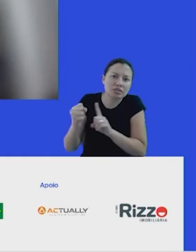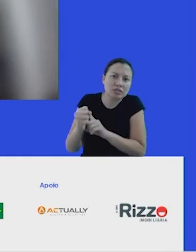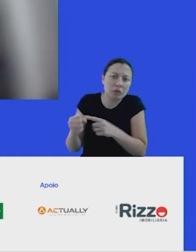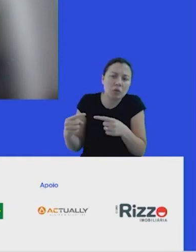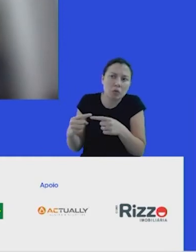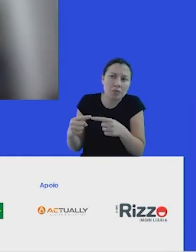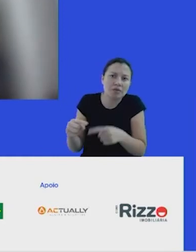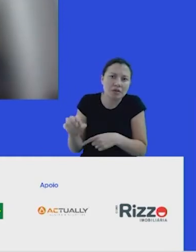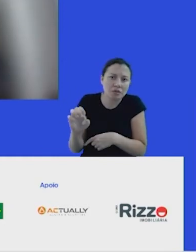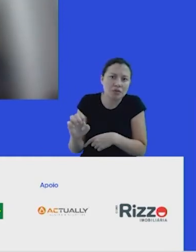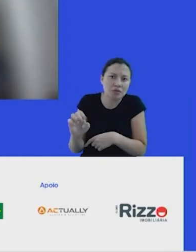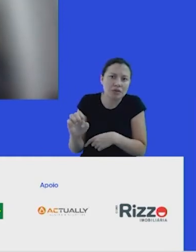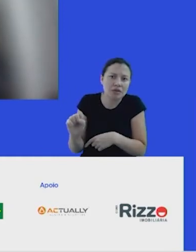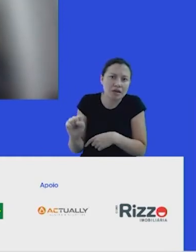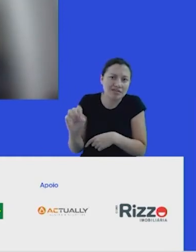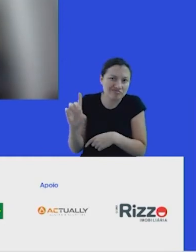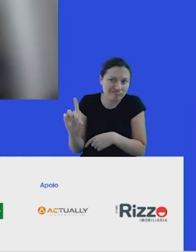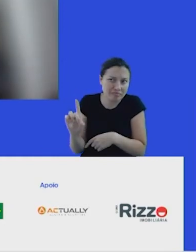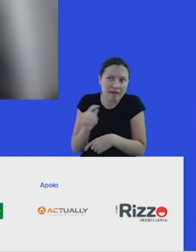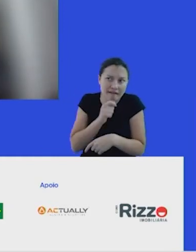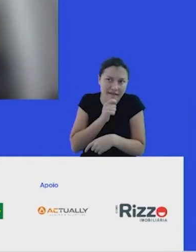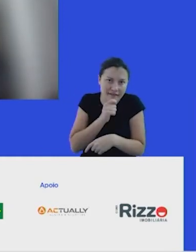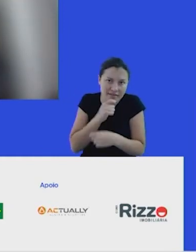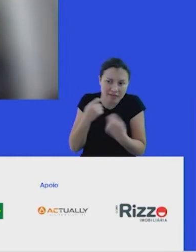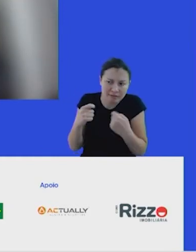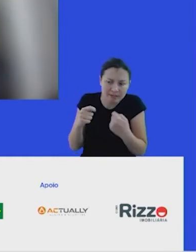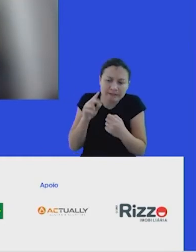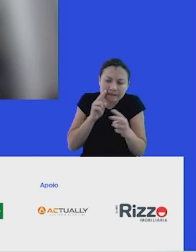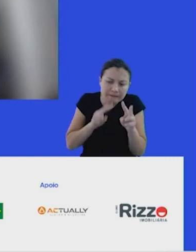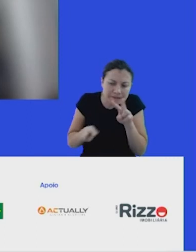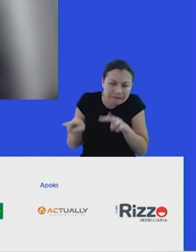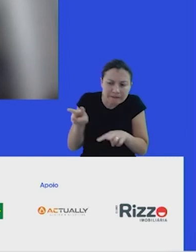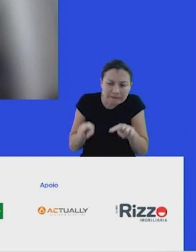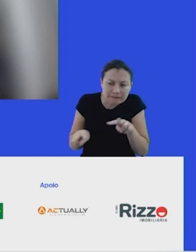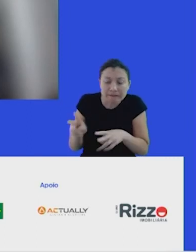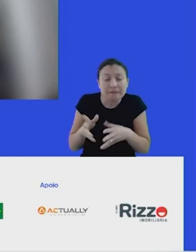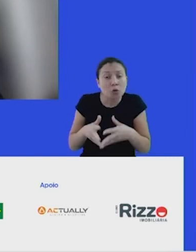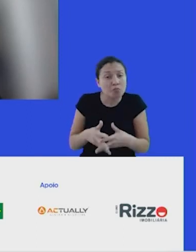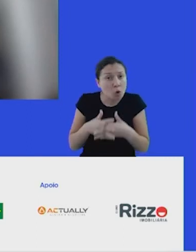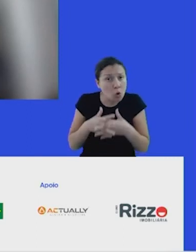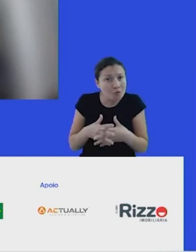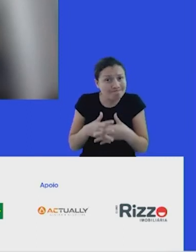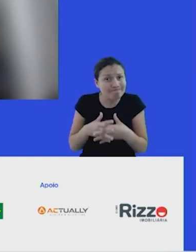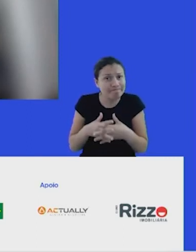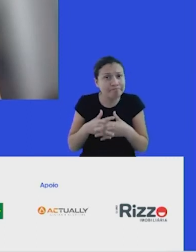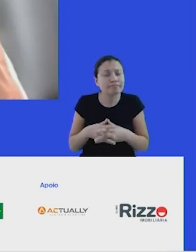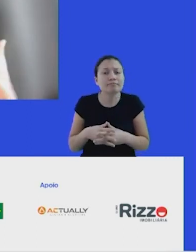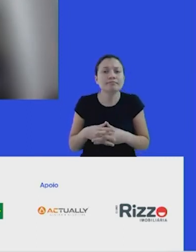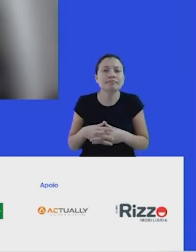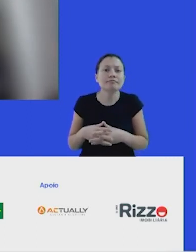ainda precisa de muito olhar, talvez por ser o mais complexo e que mais nos